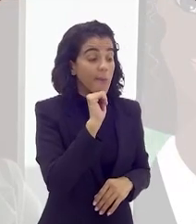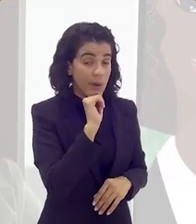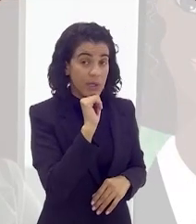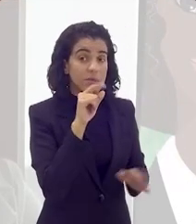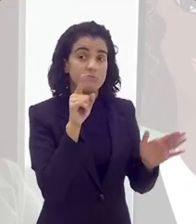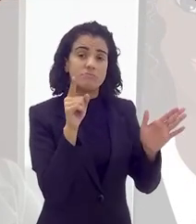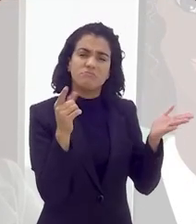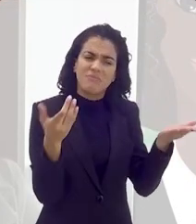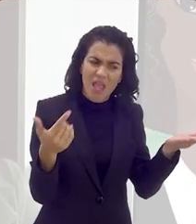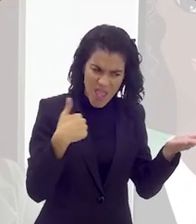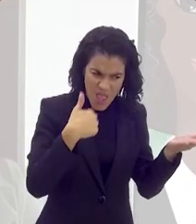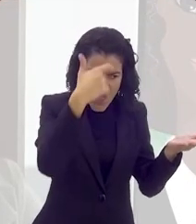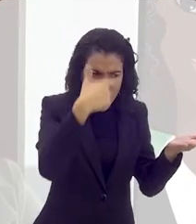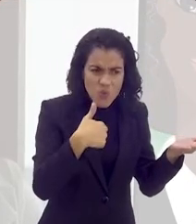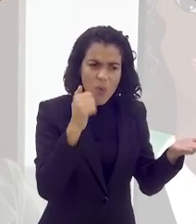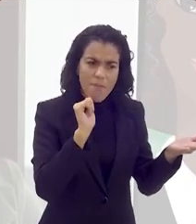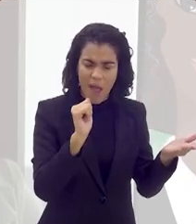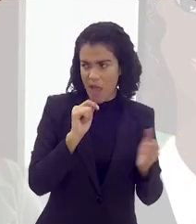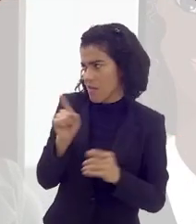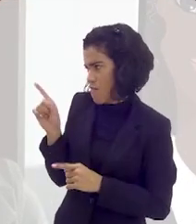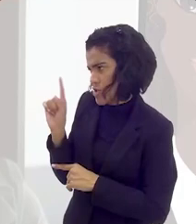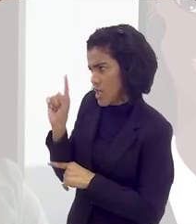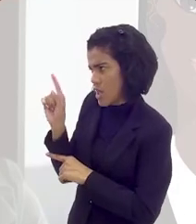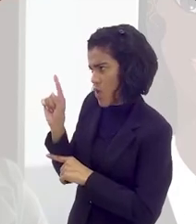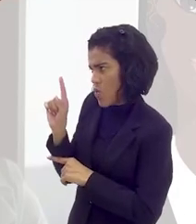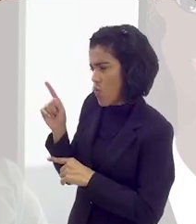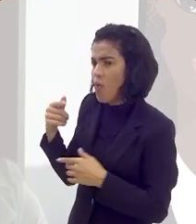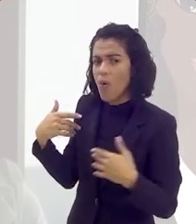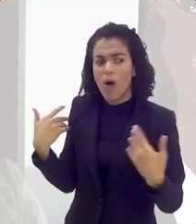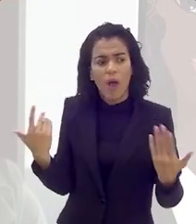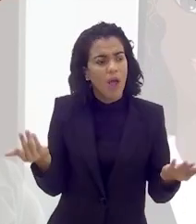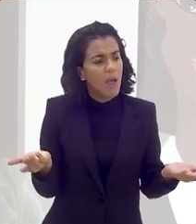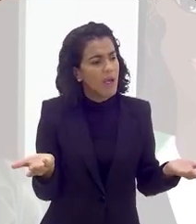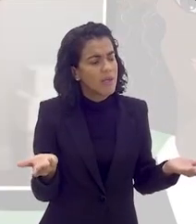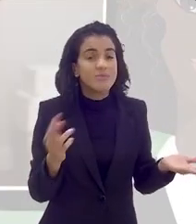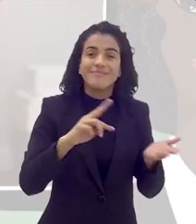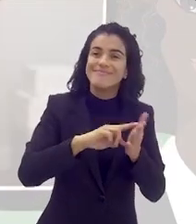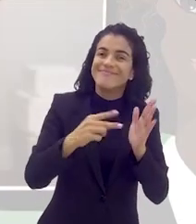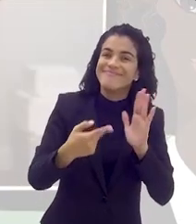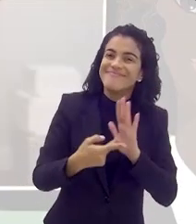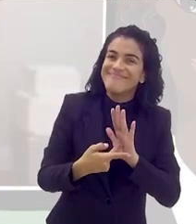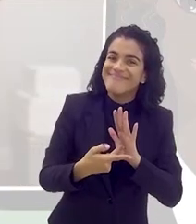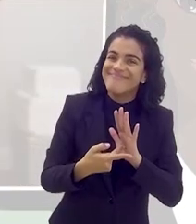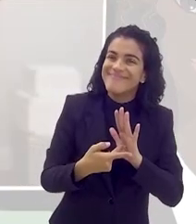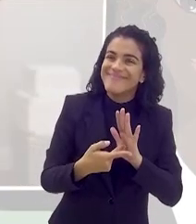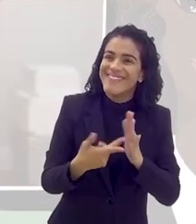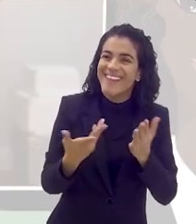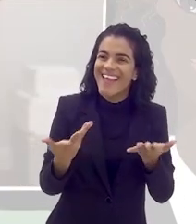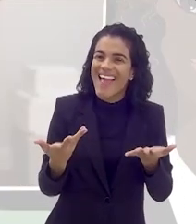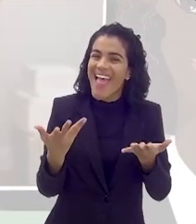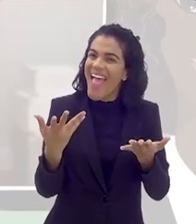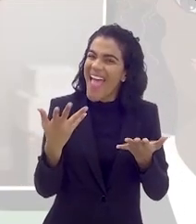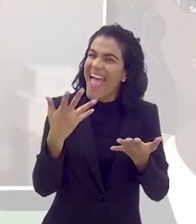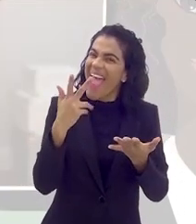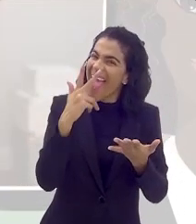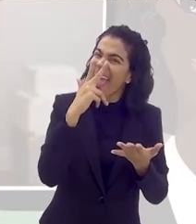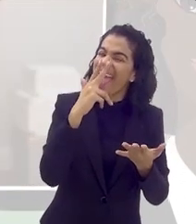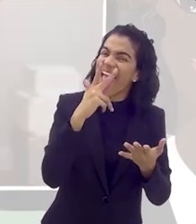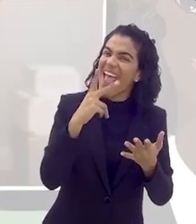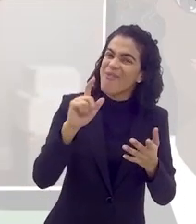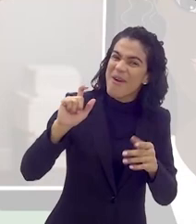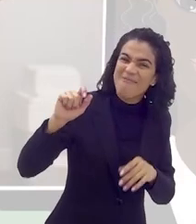a madrasta falou assim, mas eu sou má? Ela não, você não. Ou seja, tipo, é uma